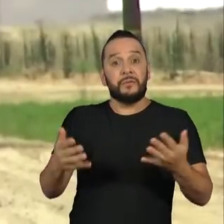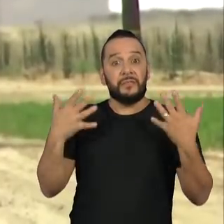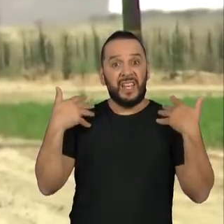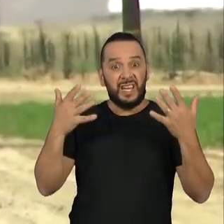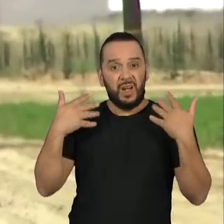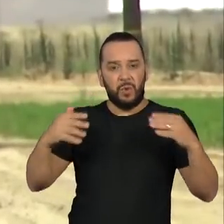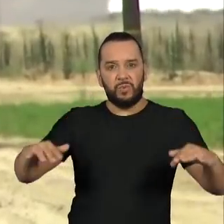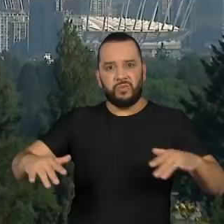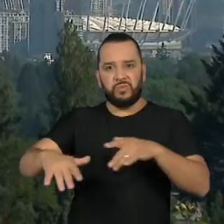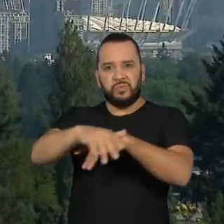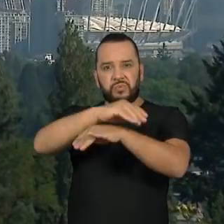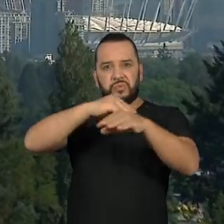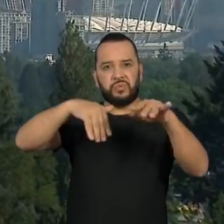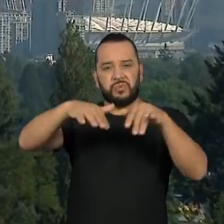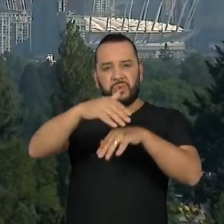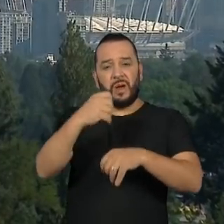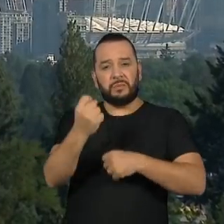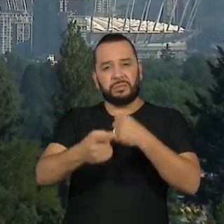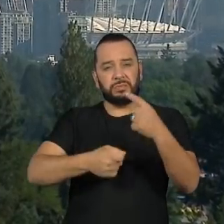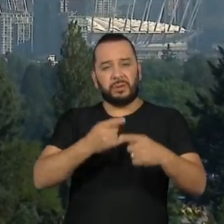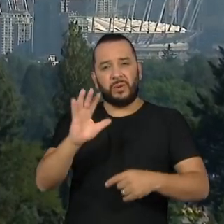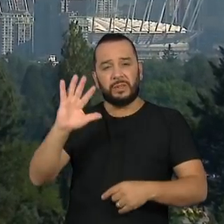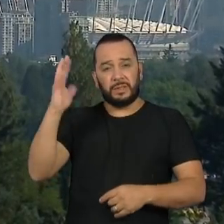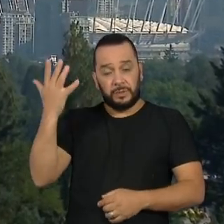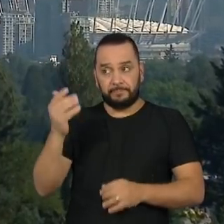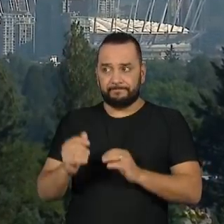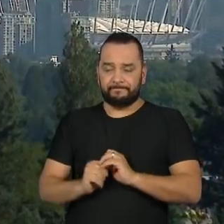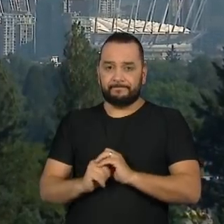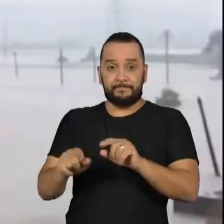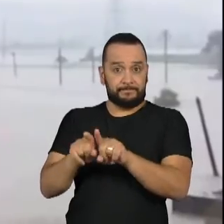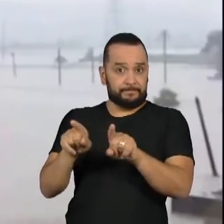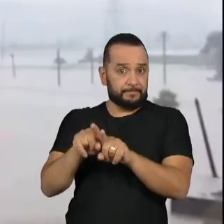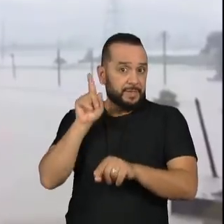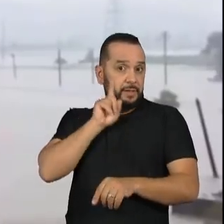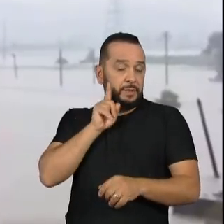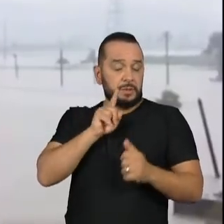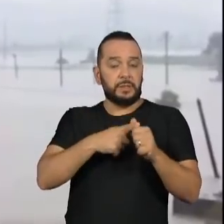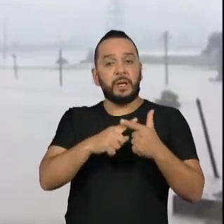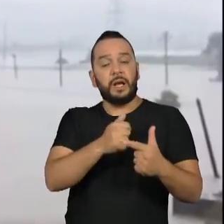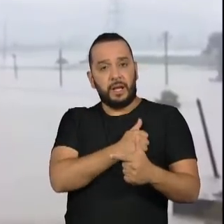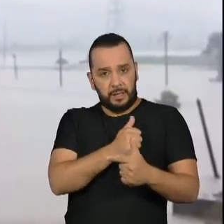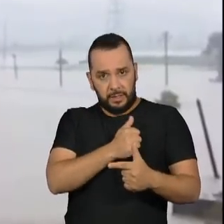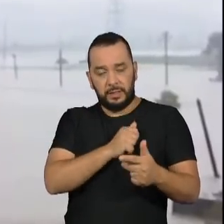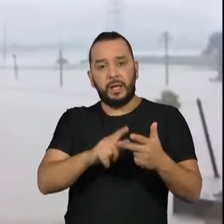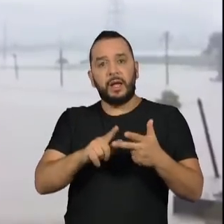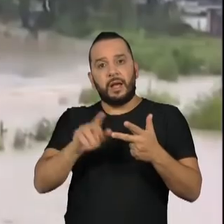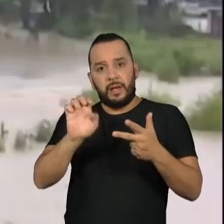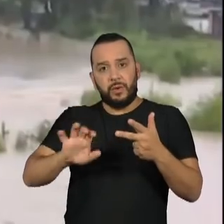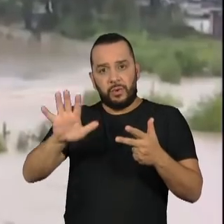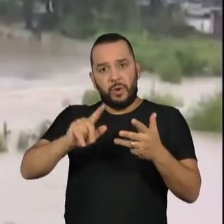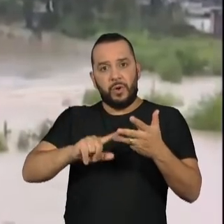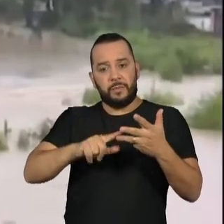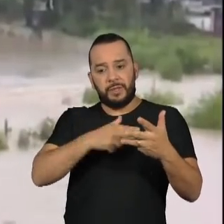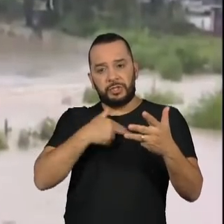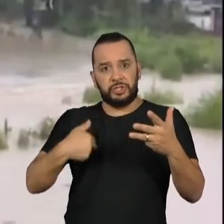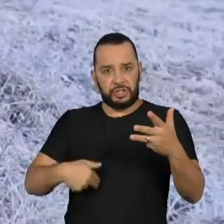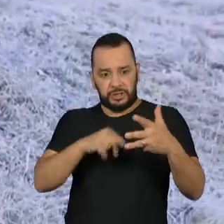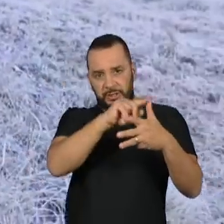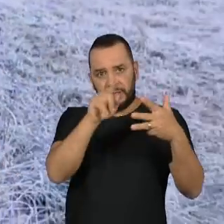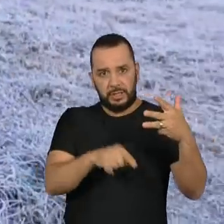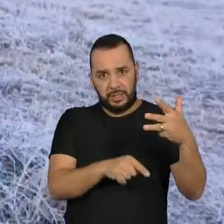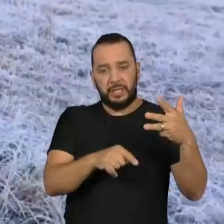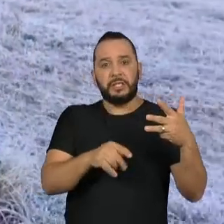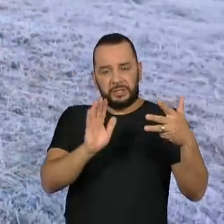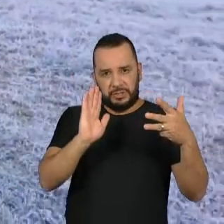de calor nos Estados Unidos e Canadá e das enchentes na Europa e na China, o Brasil enfrenta frio